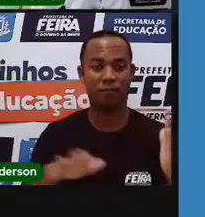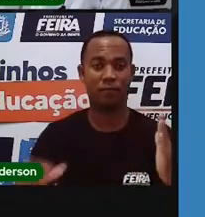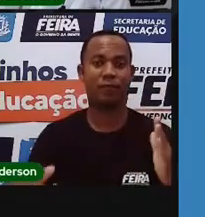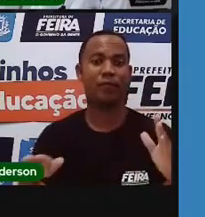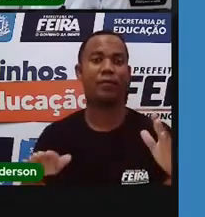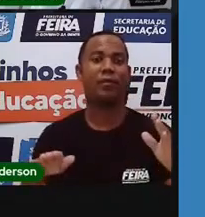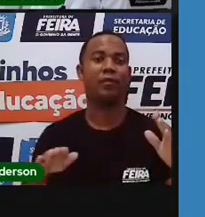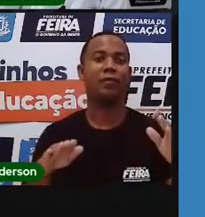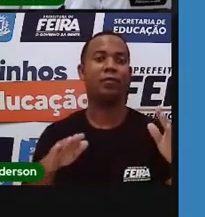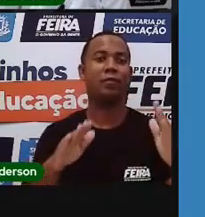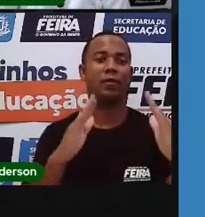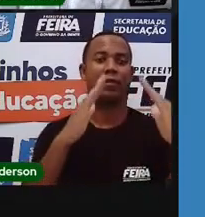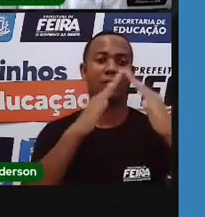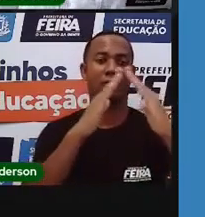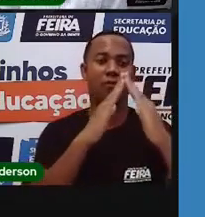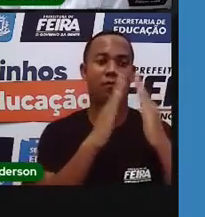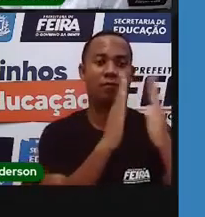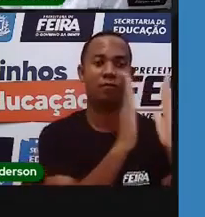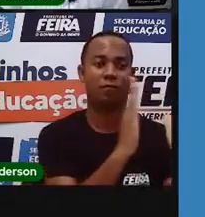infantis.